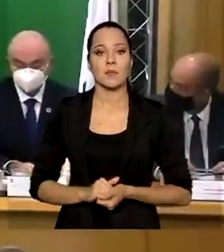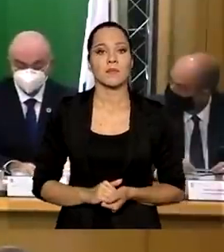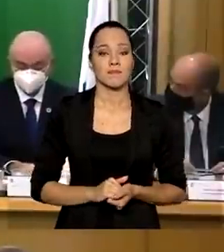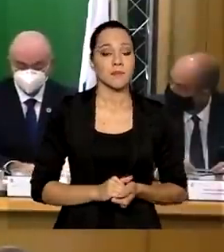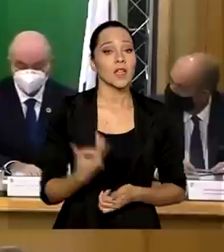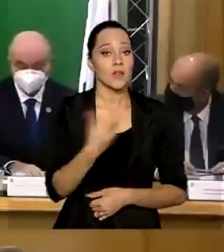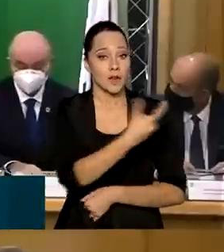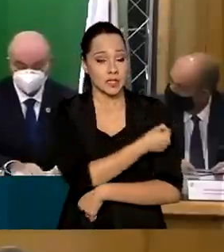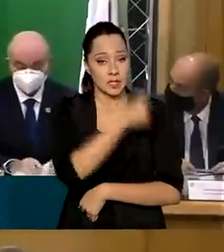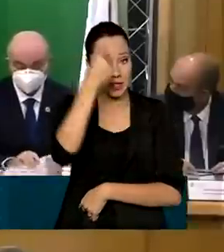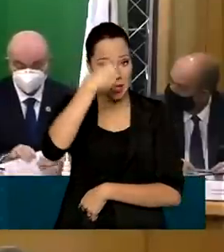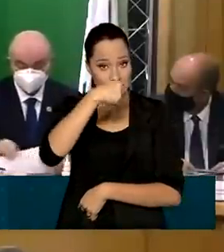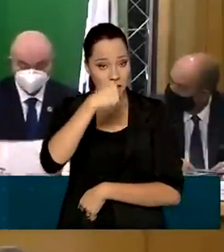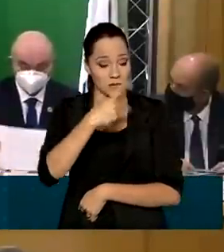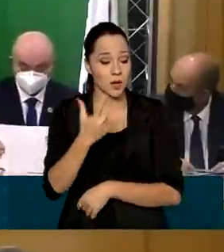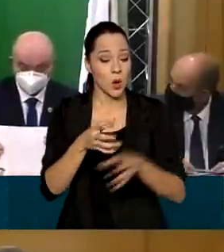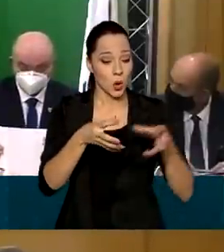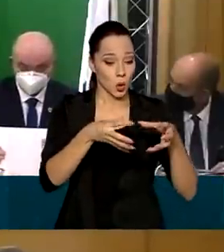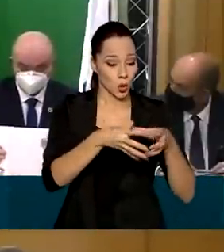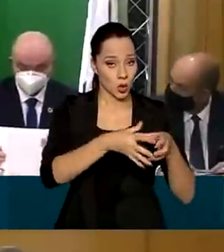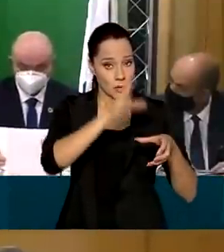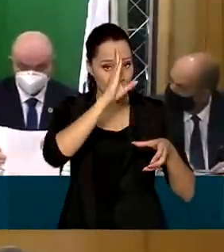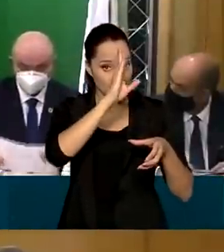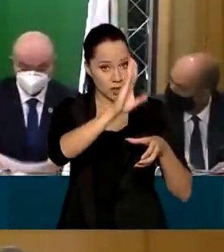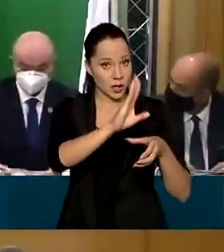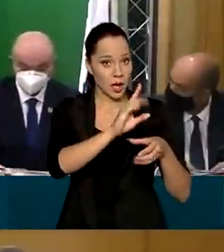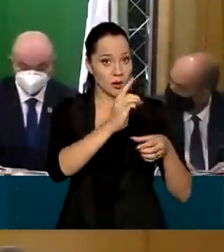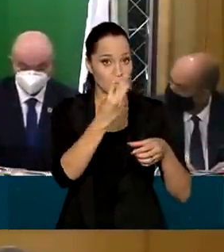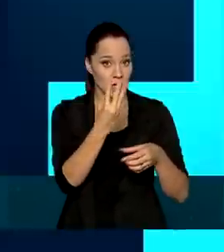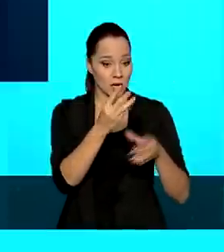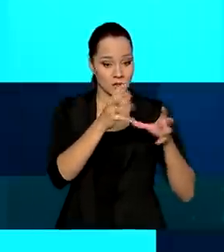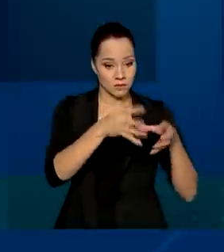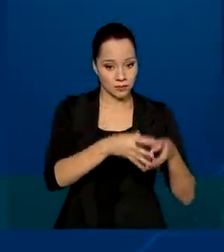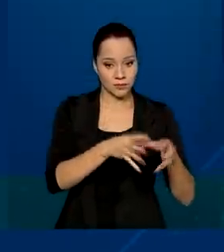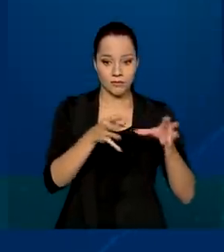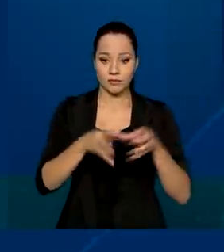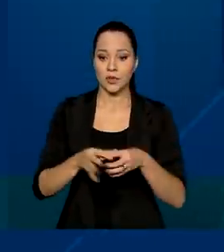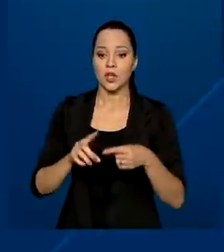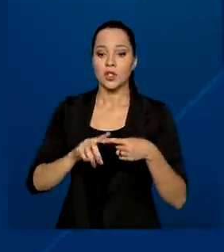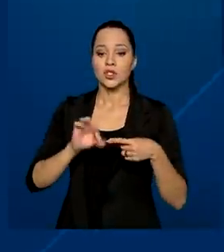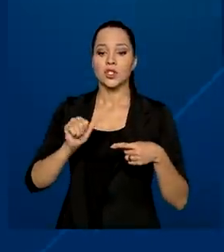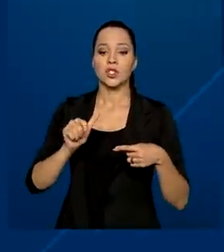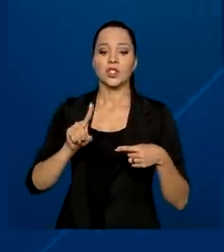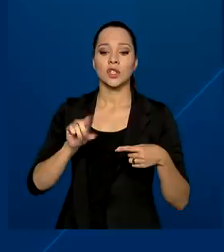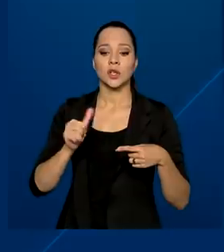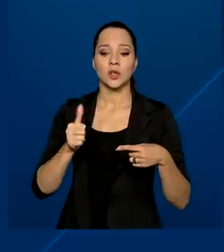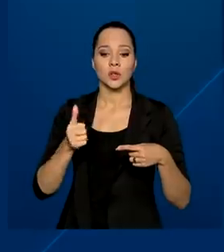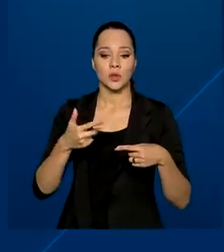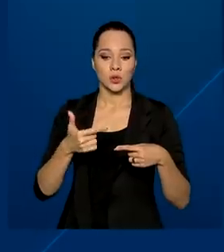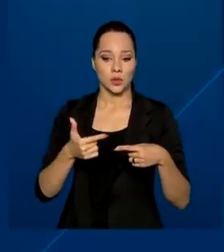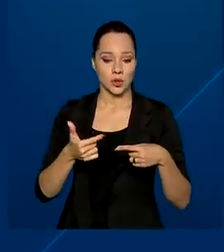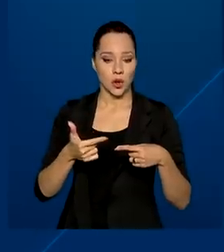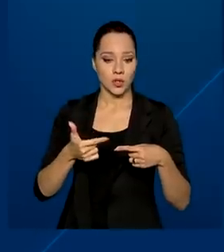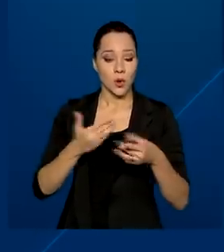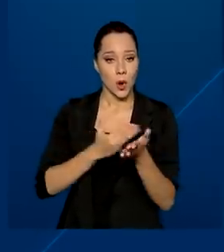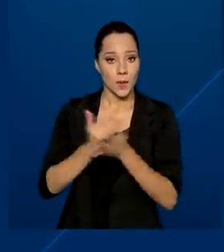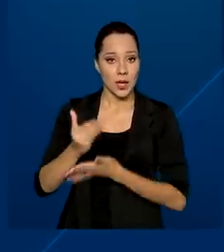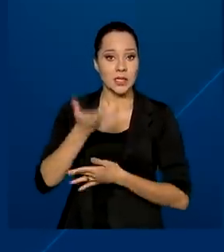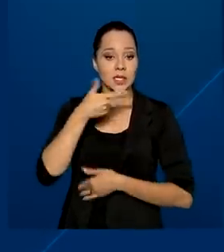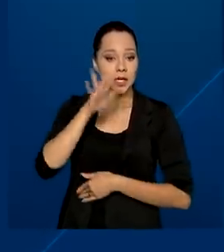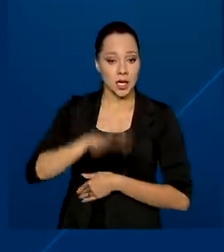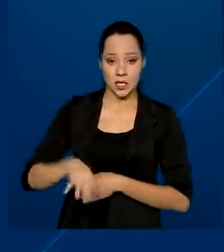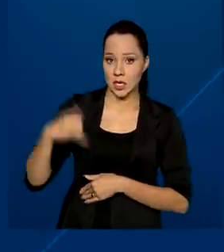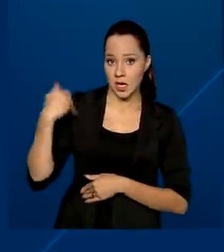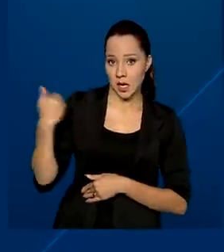a gripe e influenza será aplicada em grupos prioritários em três etapas. De 12 de abril a 10 de maio, começa com crianças de seis